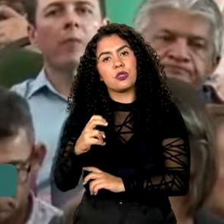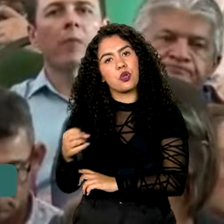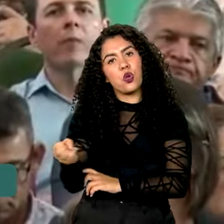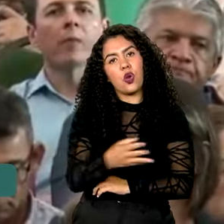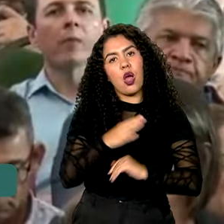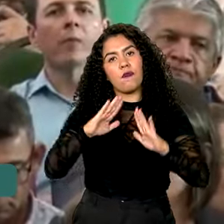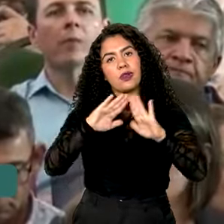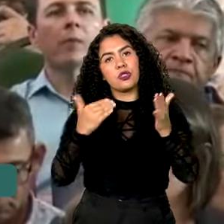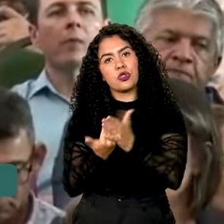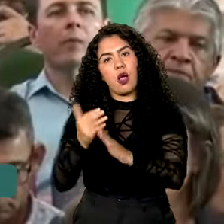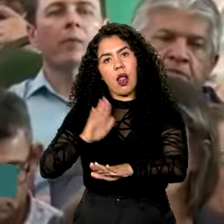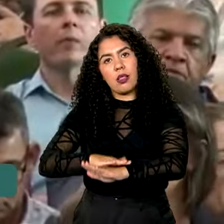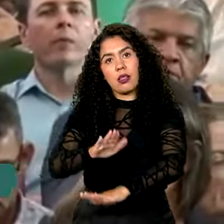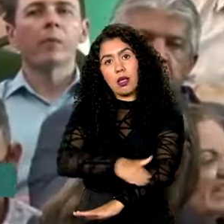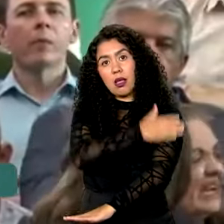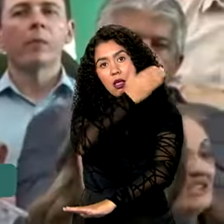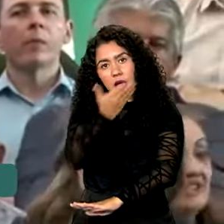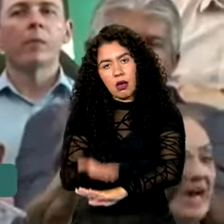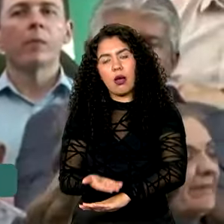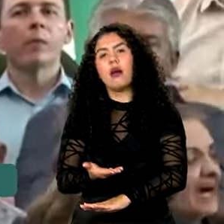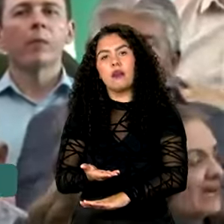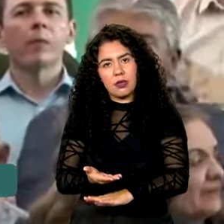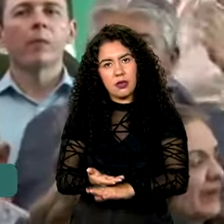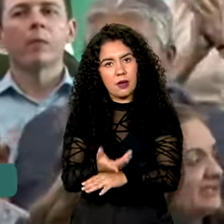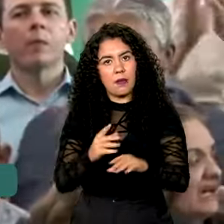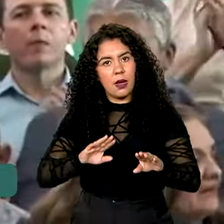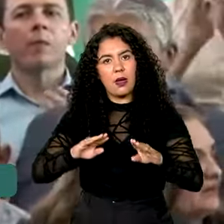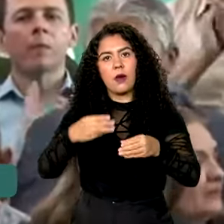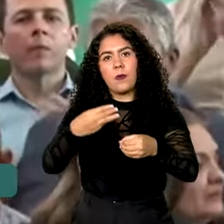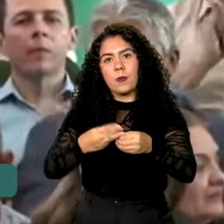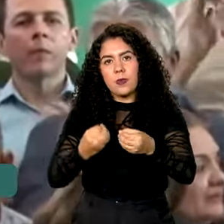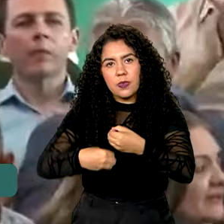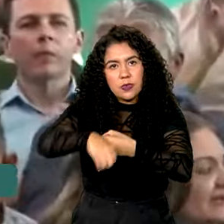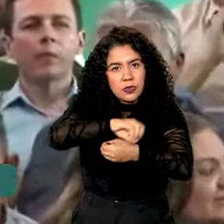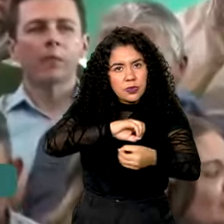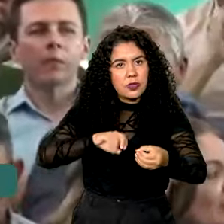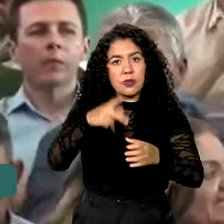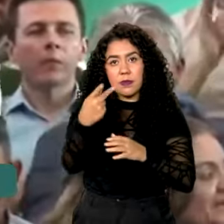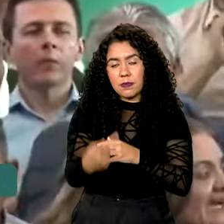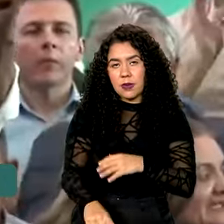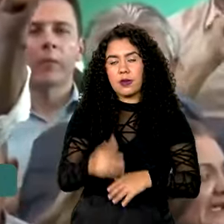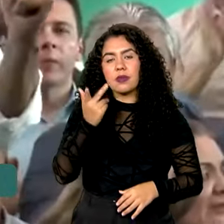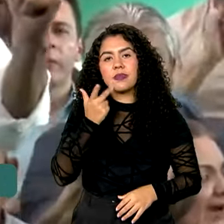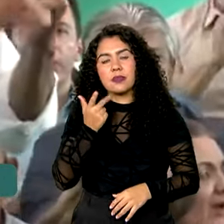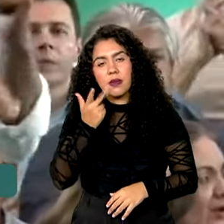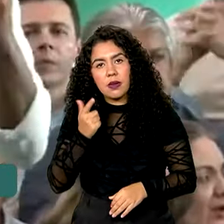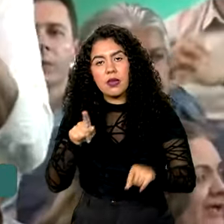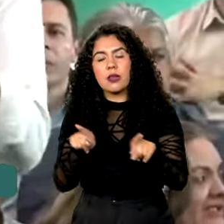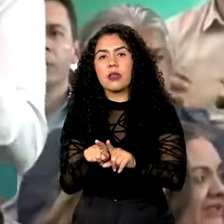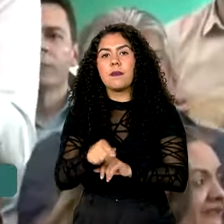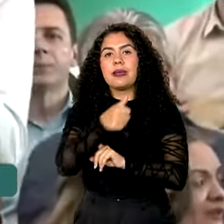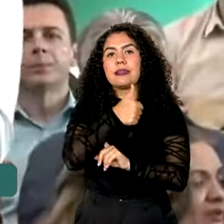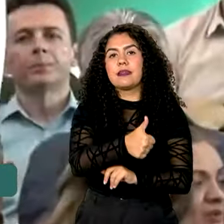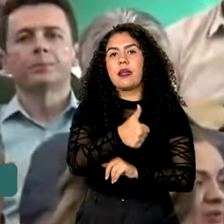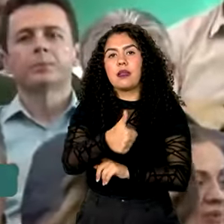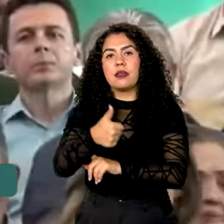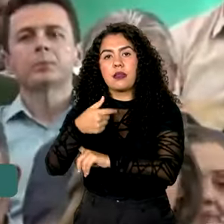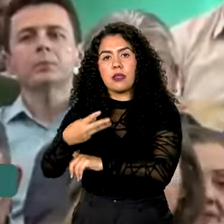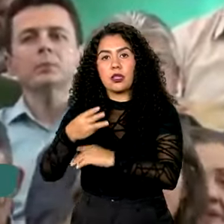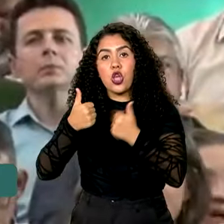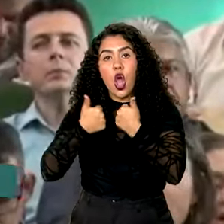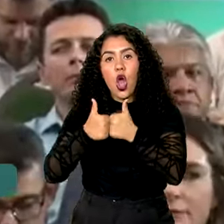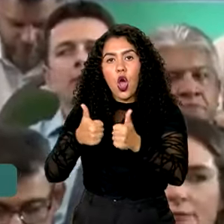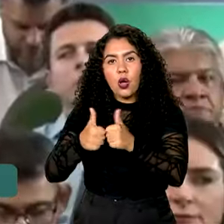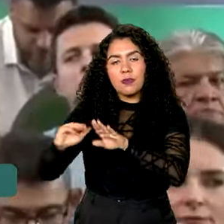escolas de tempo integral para também os municípios cearenses. E 113 ônibus escolares,